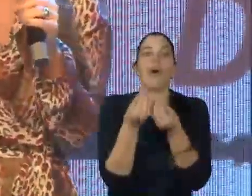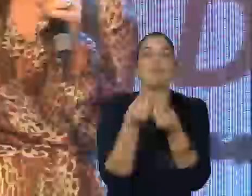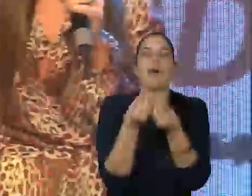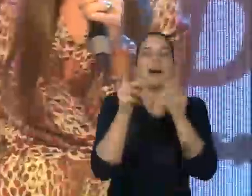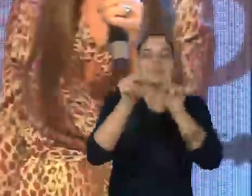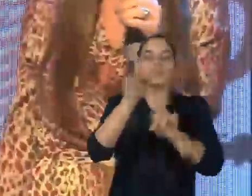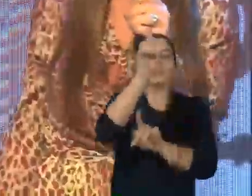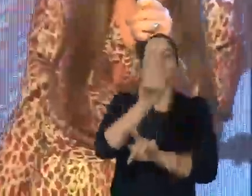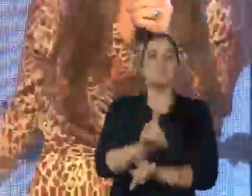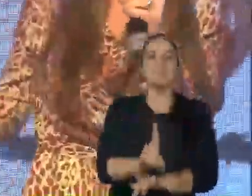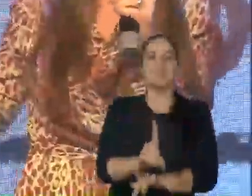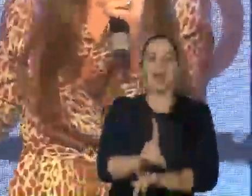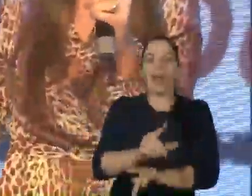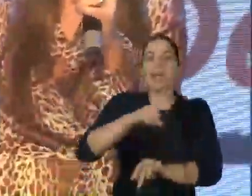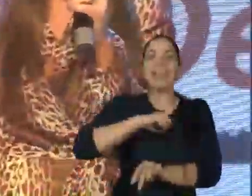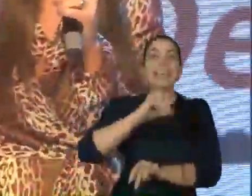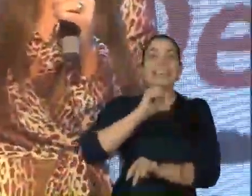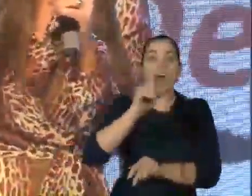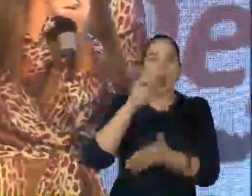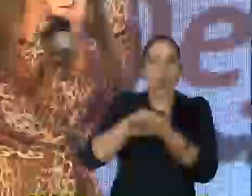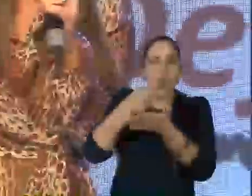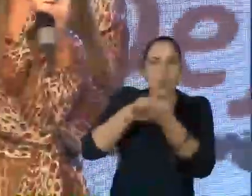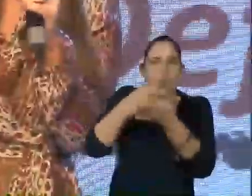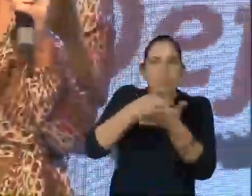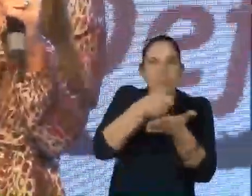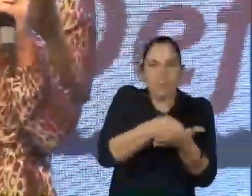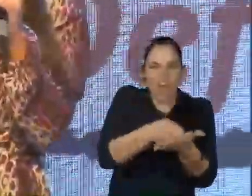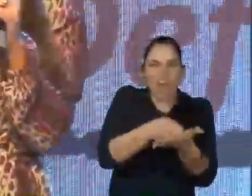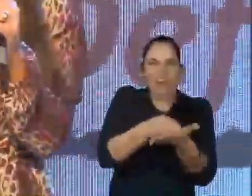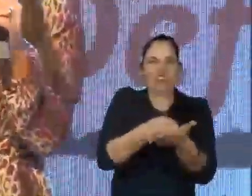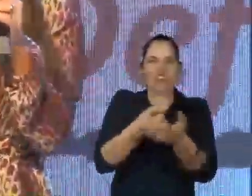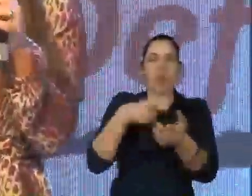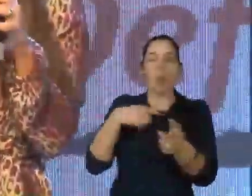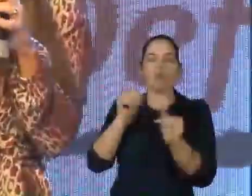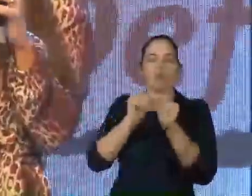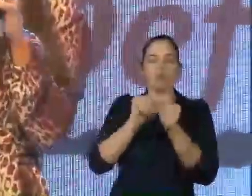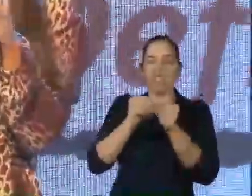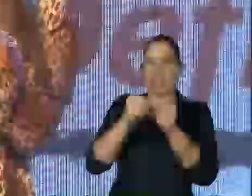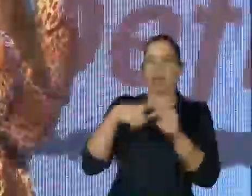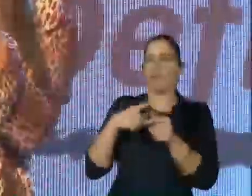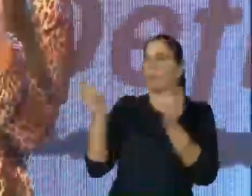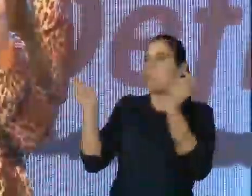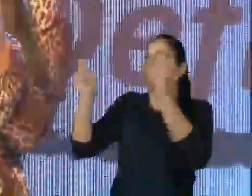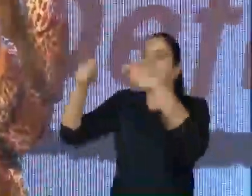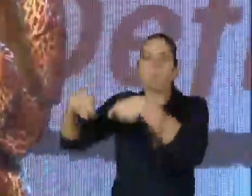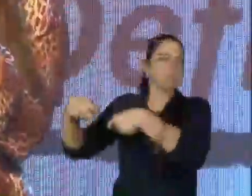com deficiência que lutaram na contramão da direção, do capacitismo, da